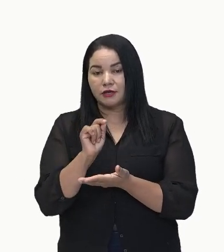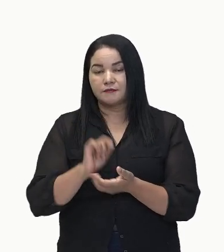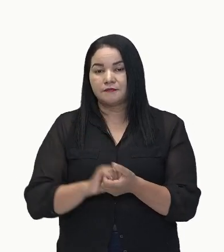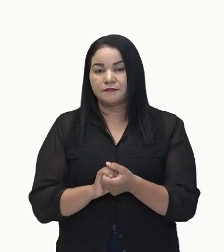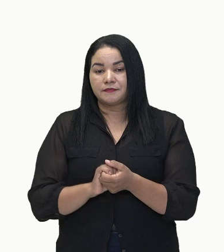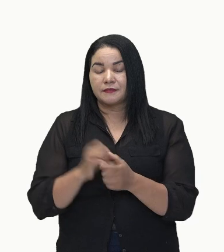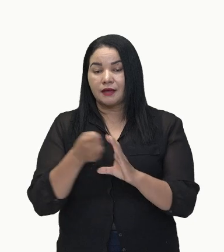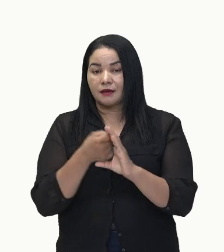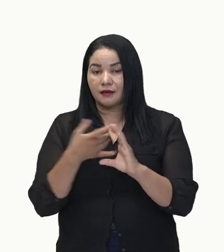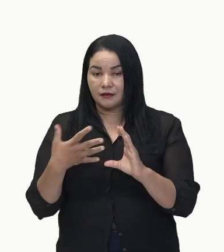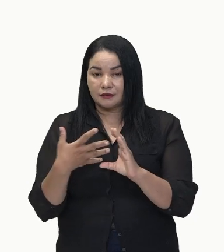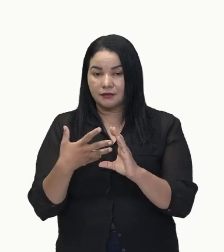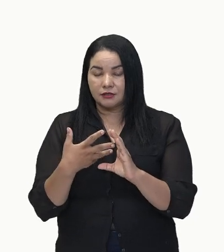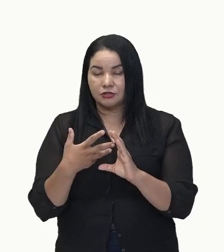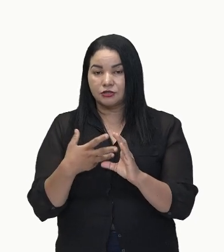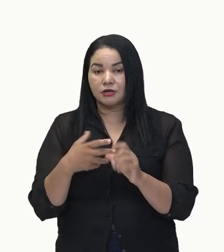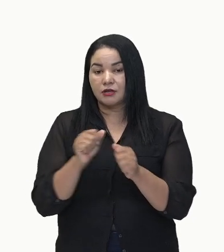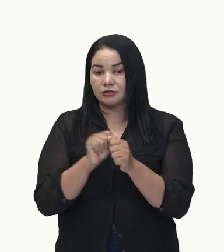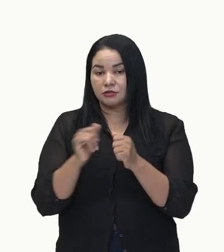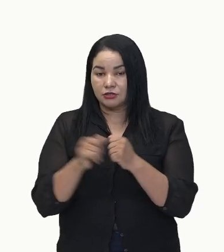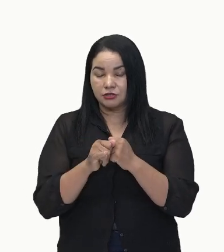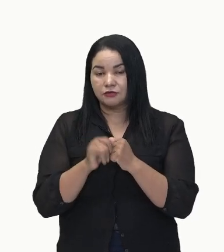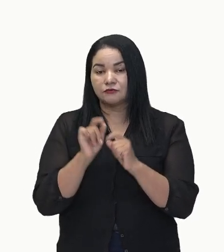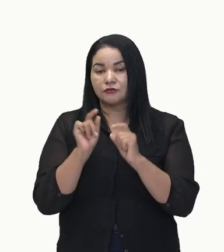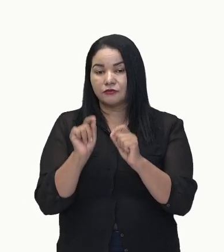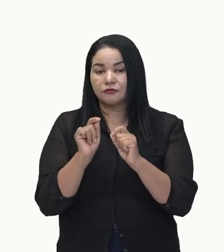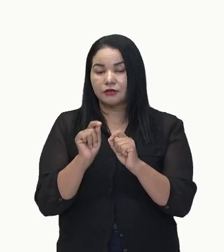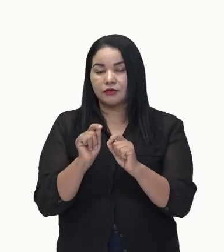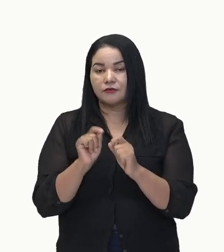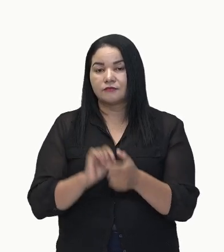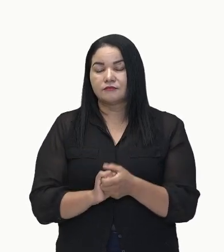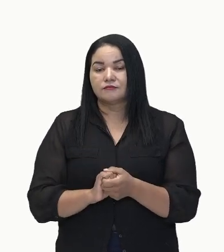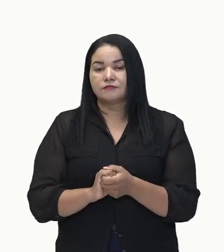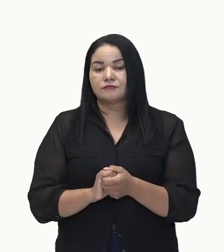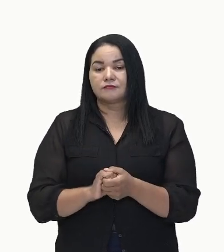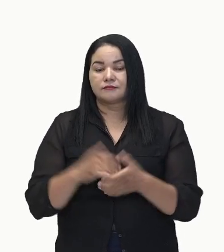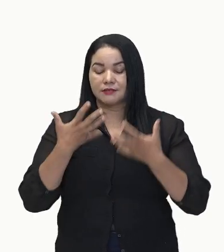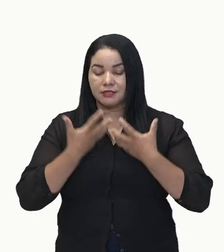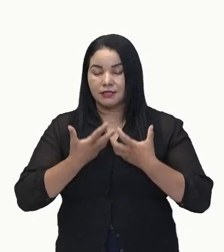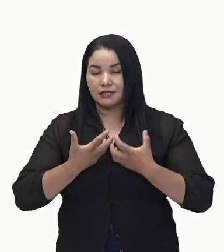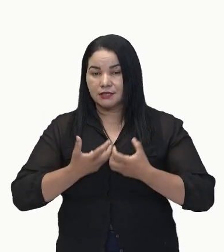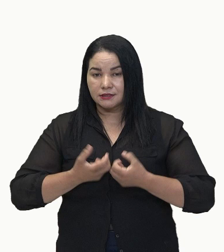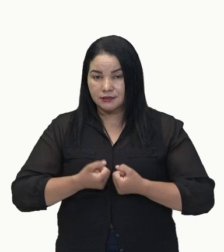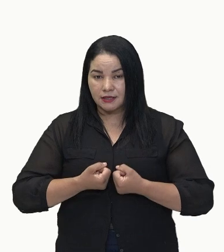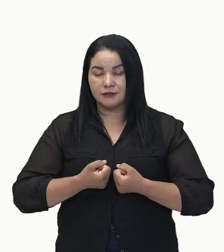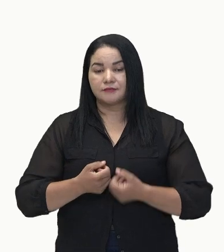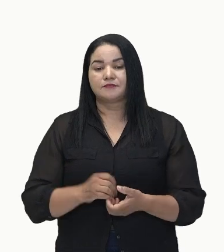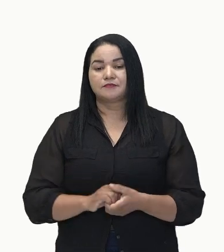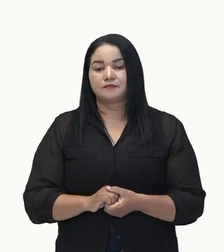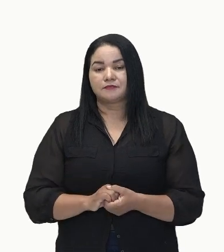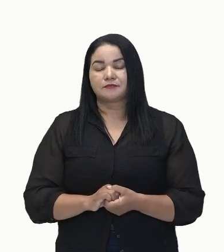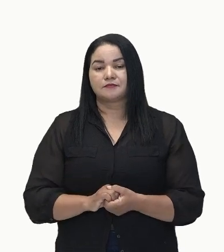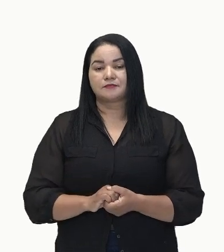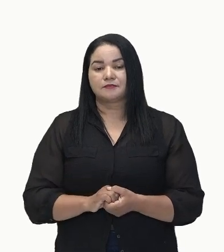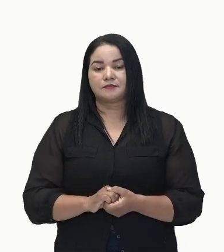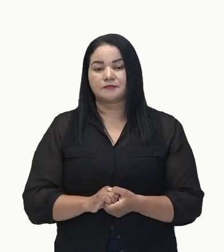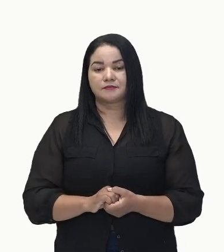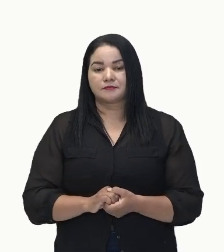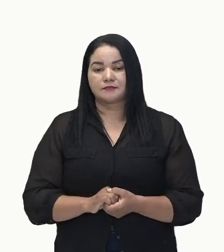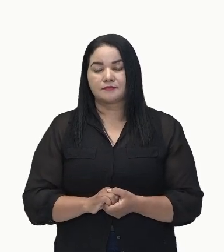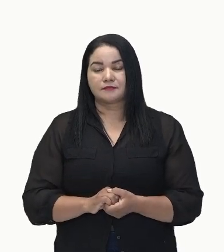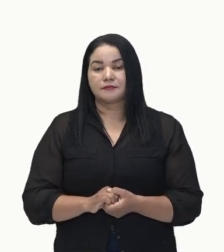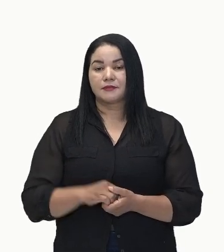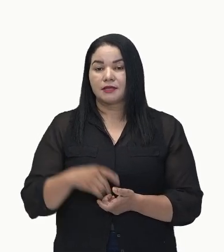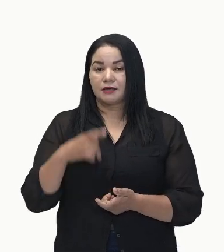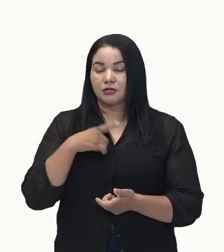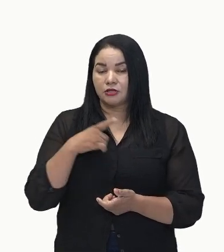uma característica, um adjetivo da Susana. Qual a característica dela? Cansada. Ela chegou cansada. Então, temos